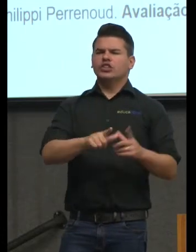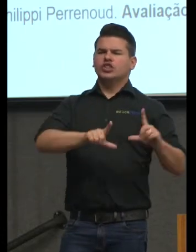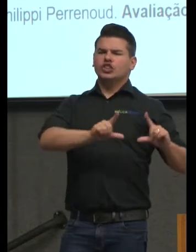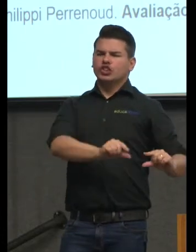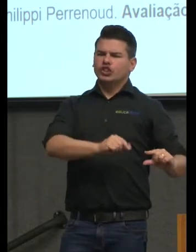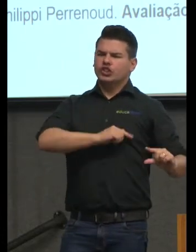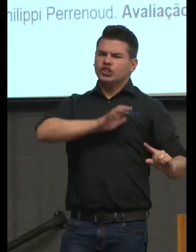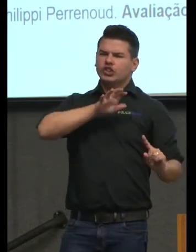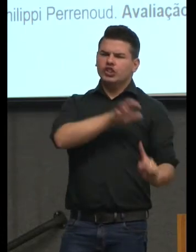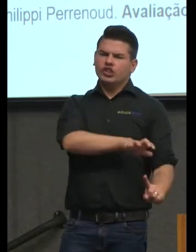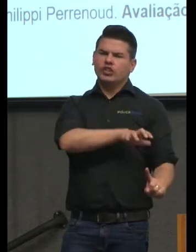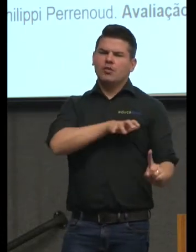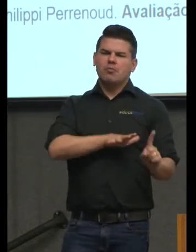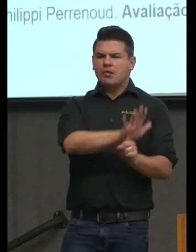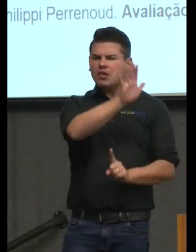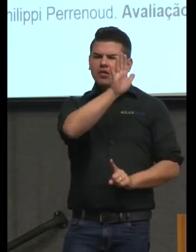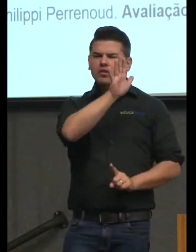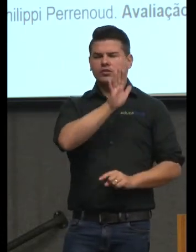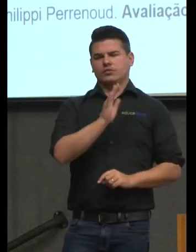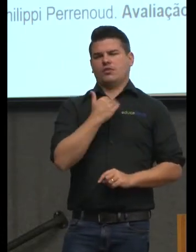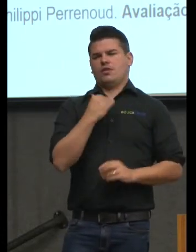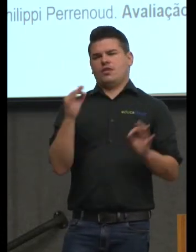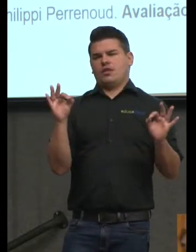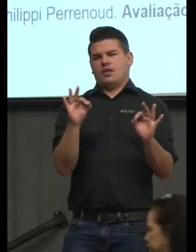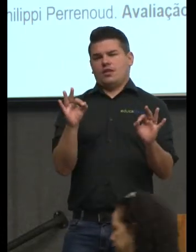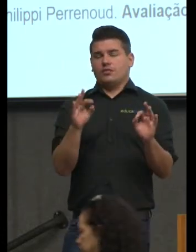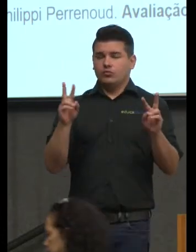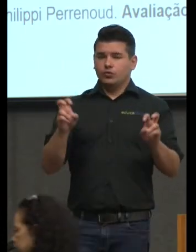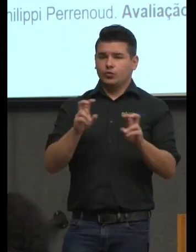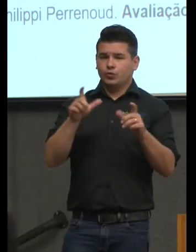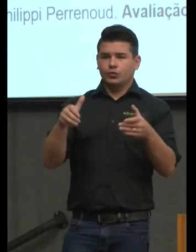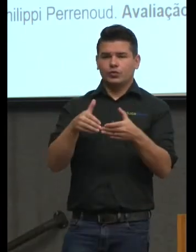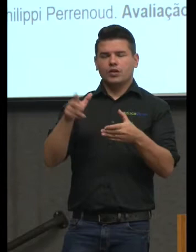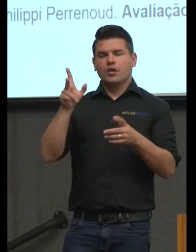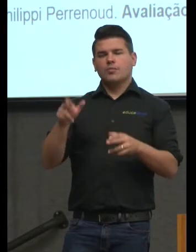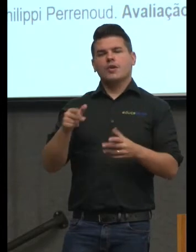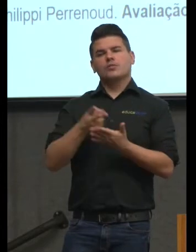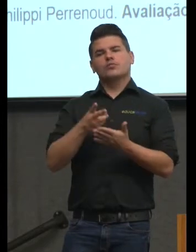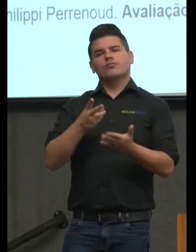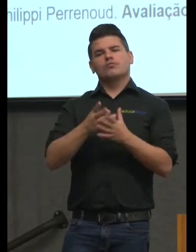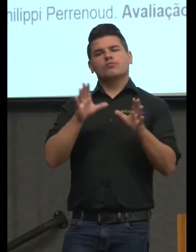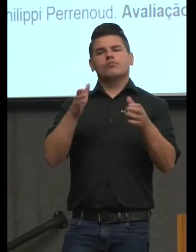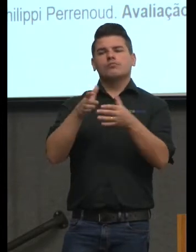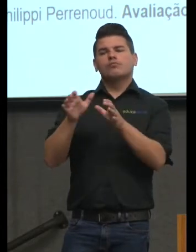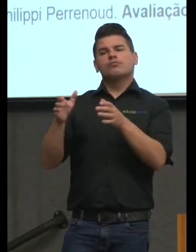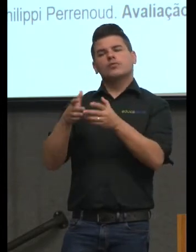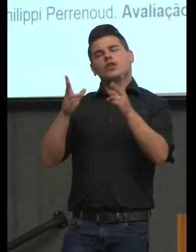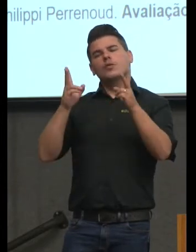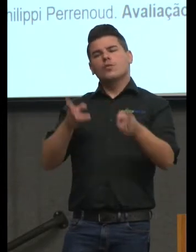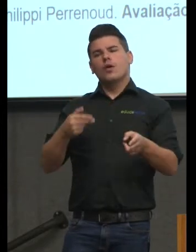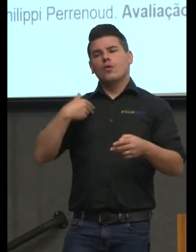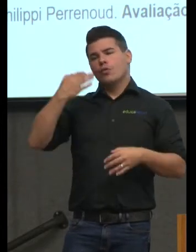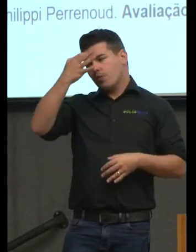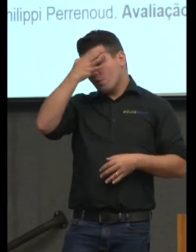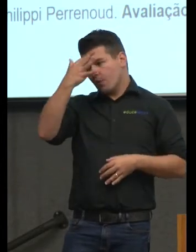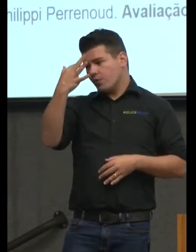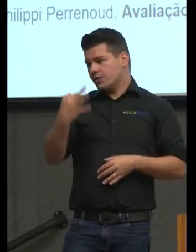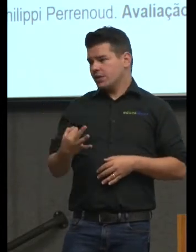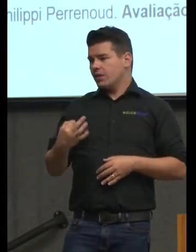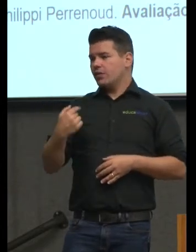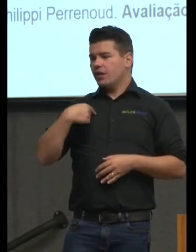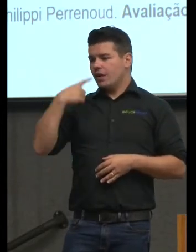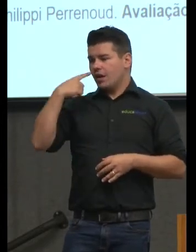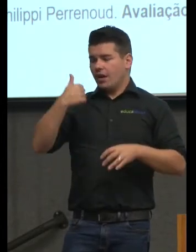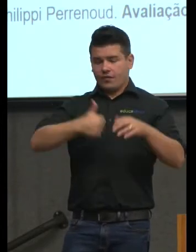não a discriminar então nesse nesse entorno desse conceito é que a